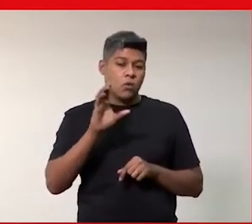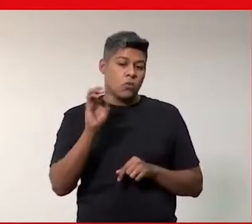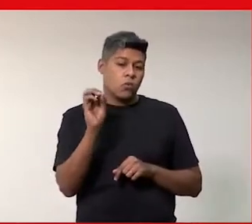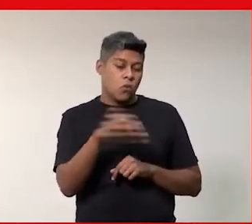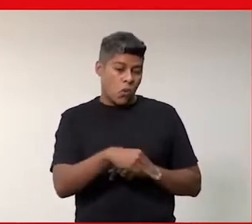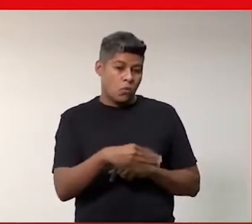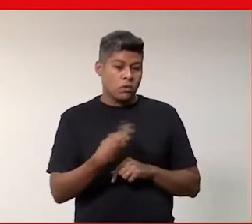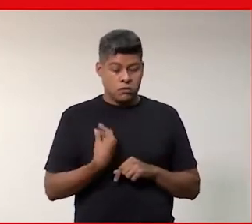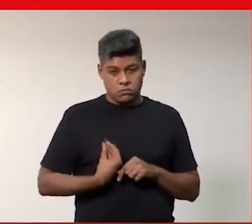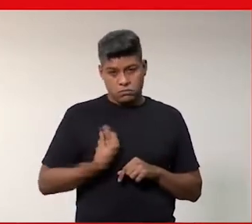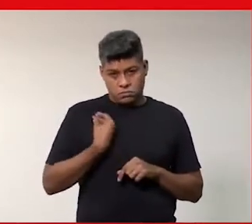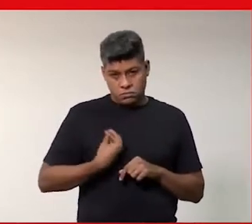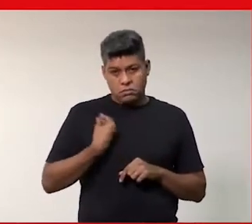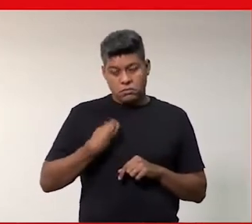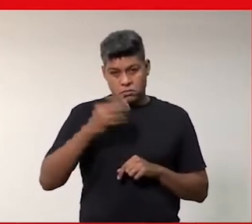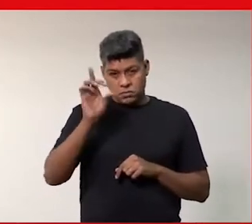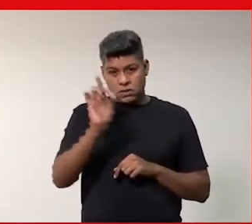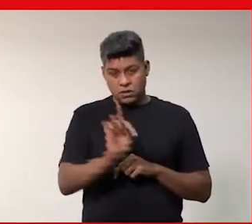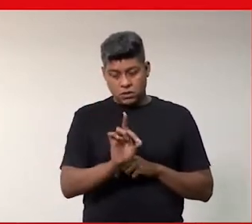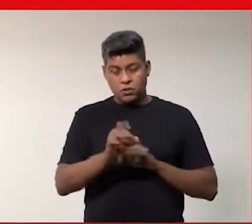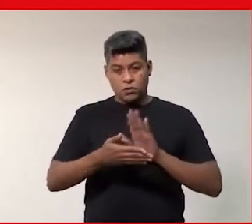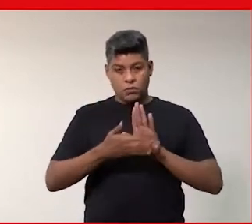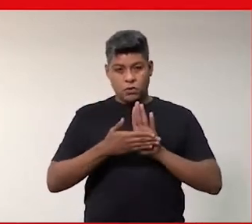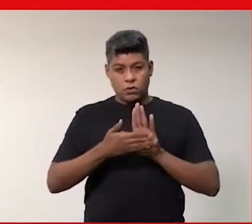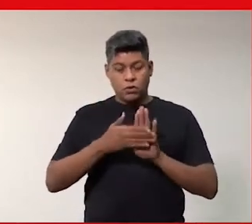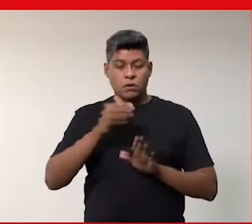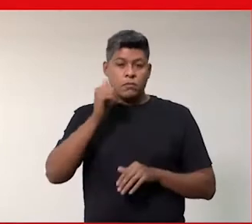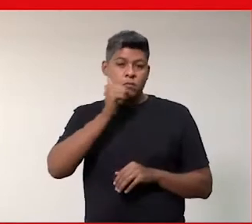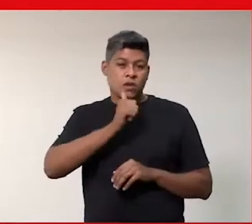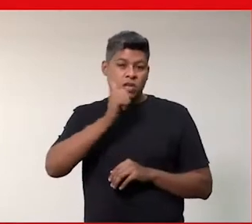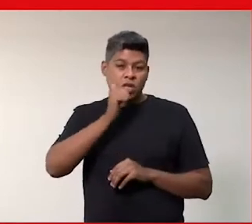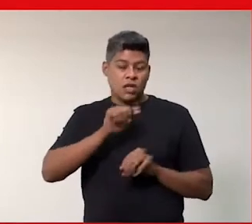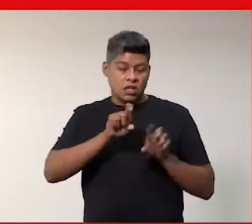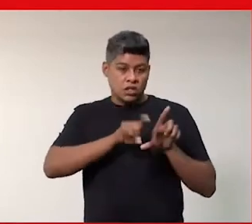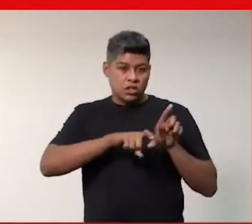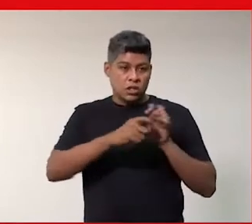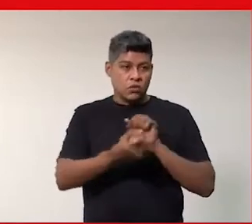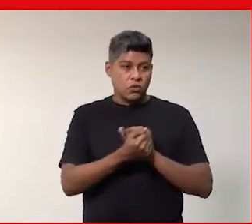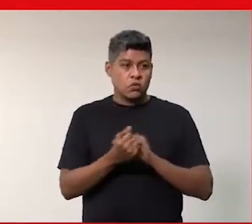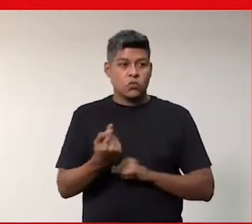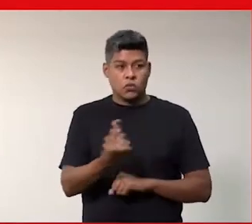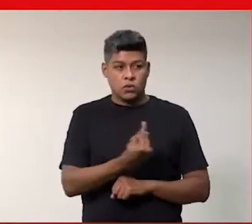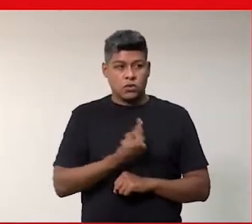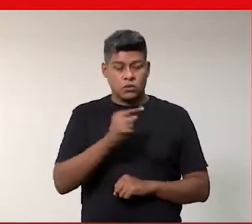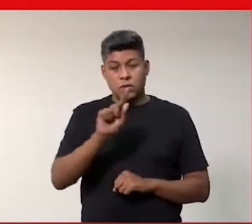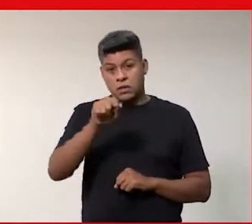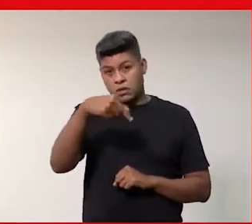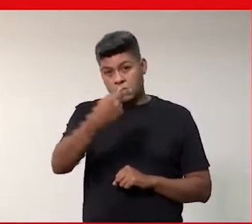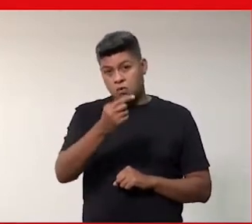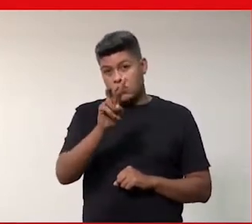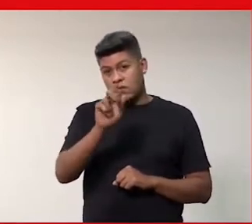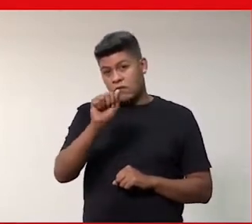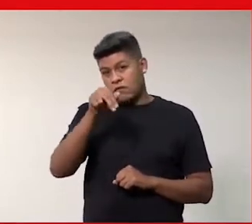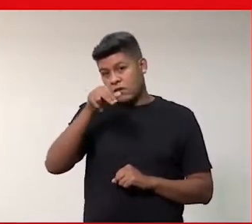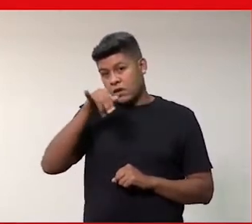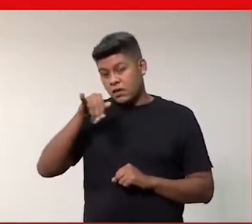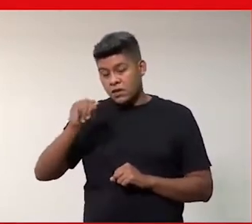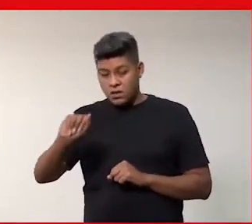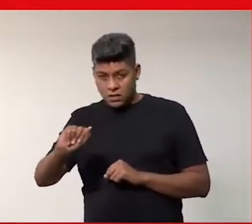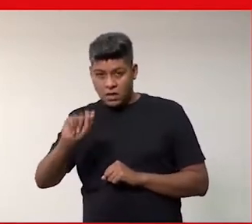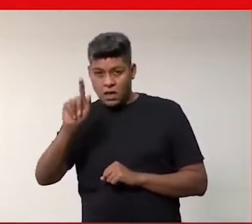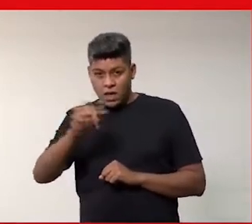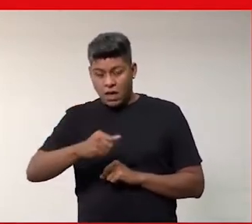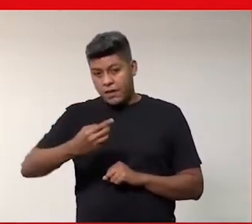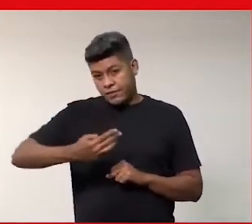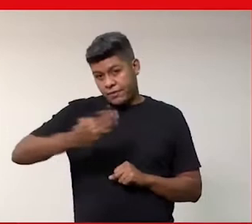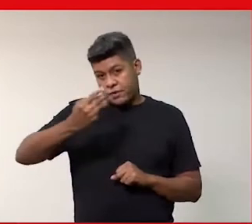Atualmente, está na diretoria do programa Meninas Digitais com a gente. Depois, temos a Vânia Talmaturgo, que é do